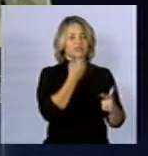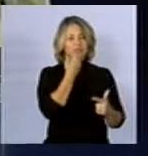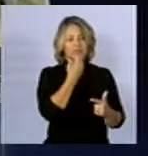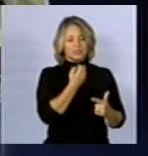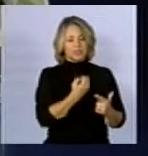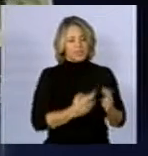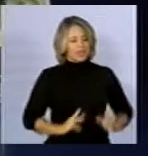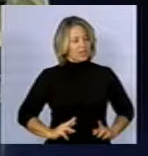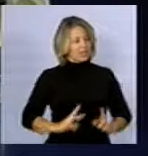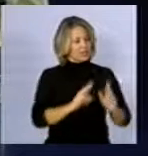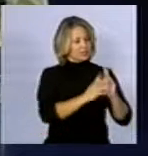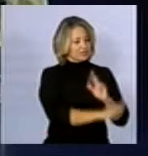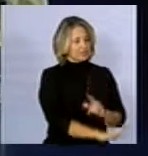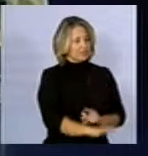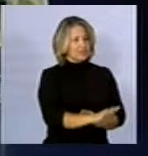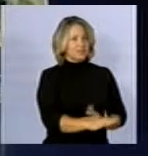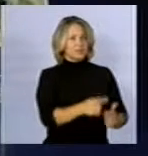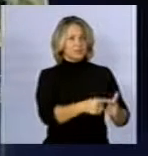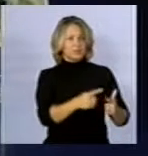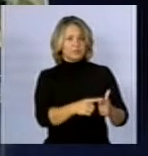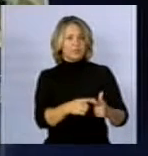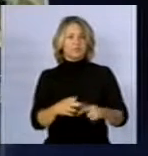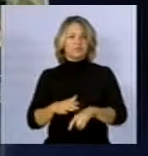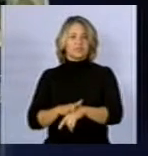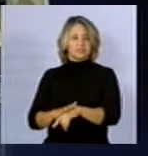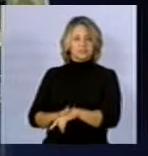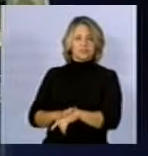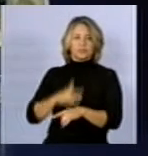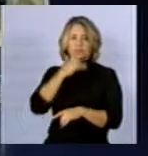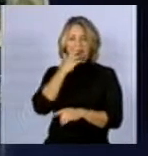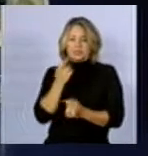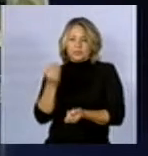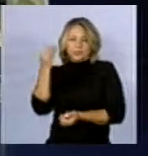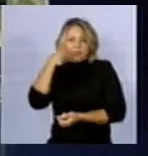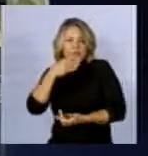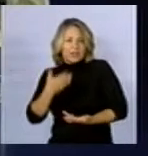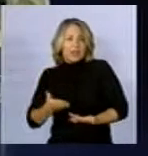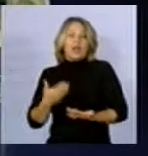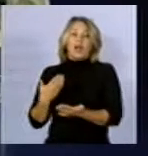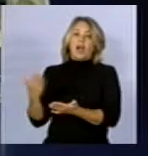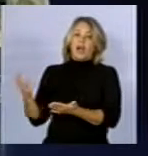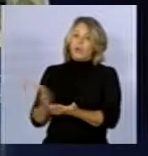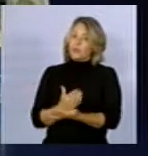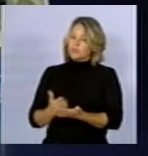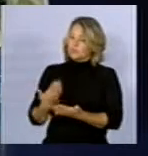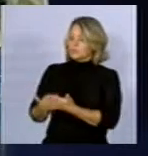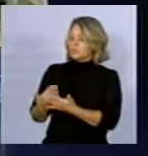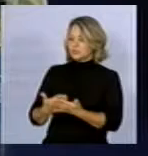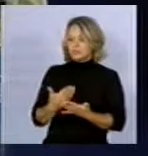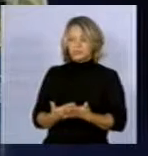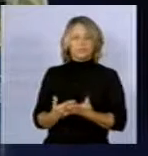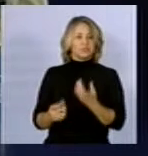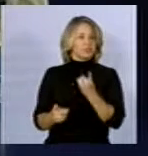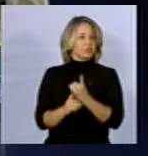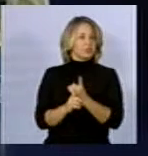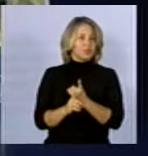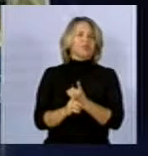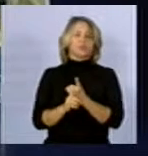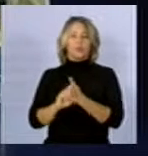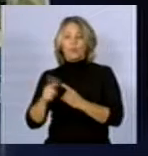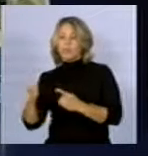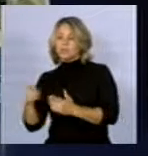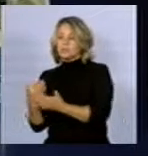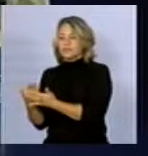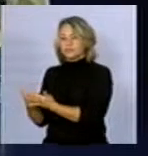o nível, as evidências são bem mais frágeis. Alguns estudos encontraram outros, não os que o encontraram. Os